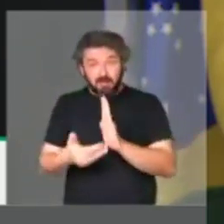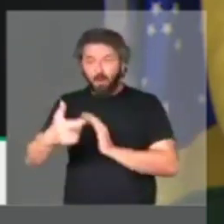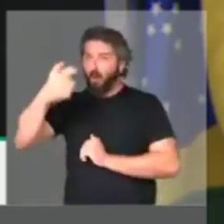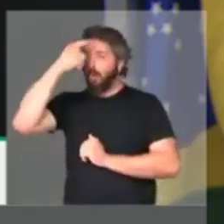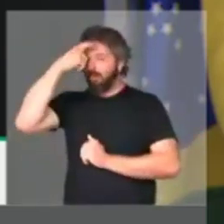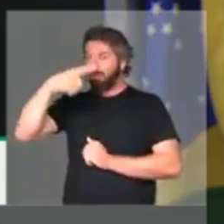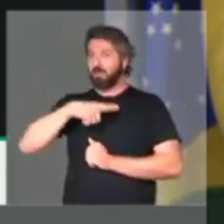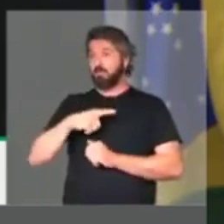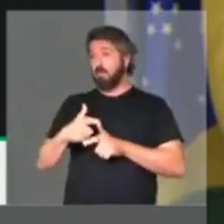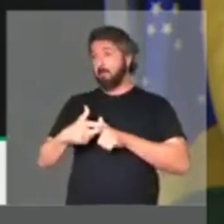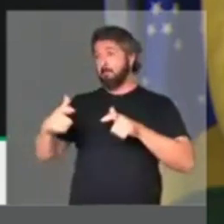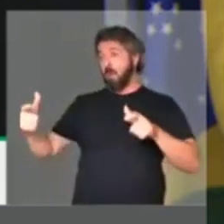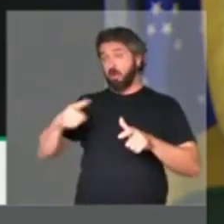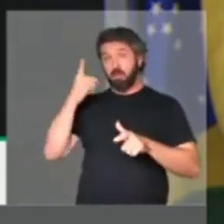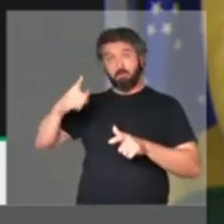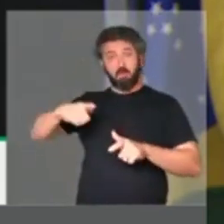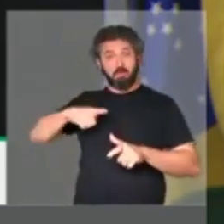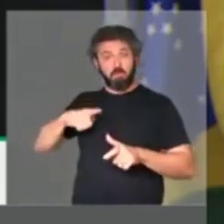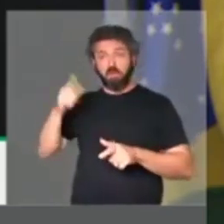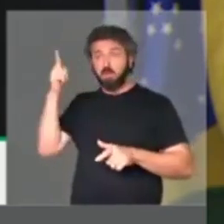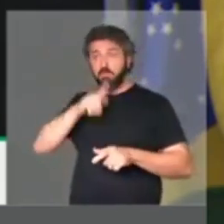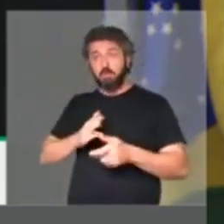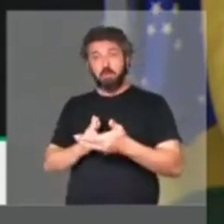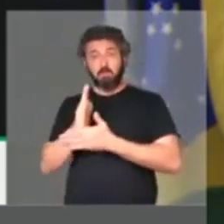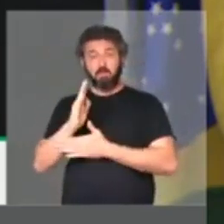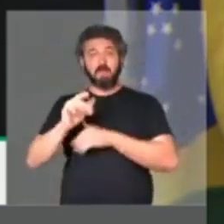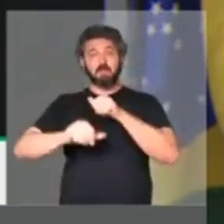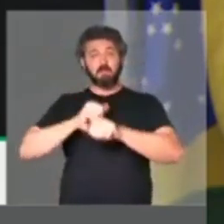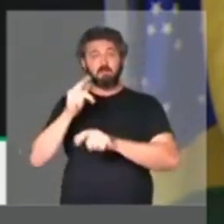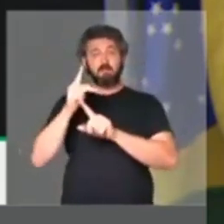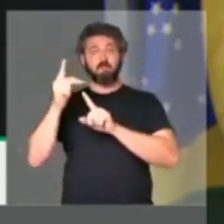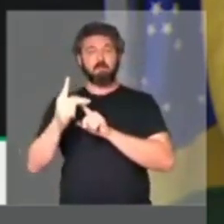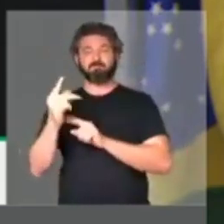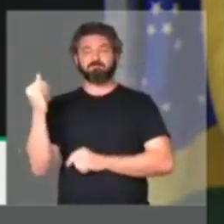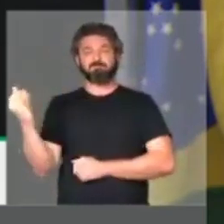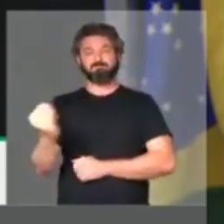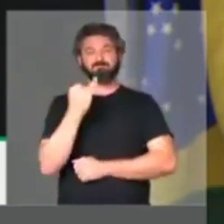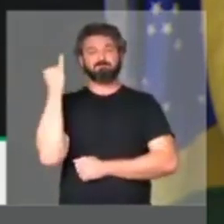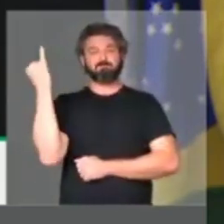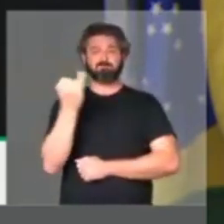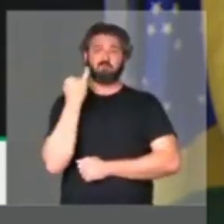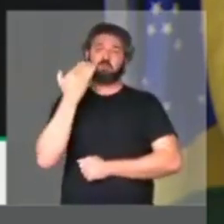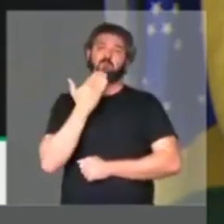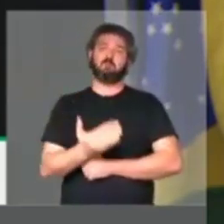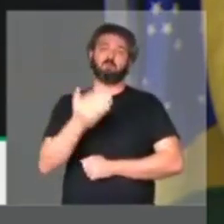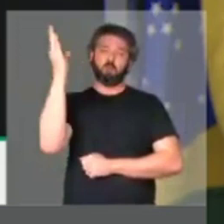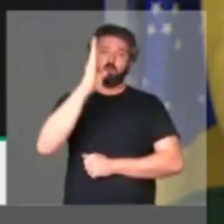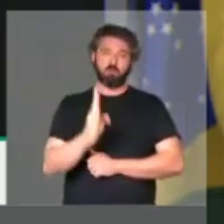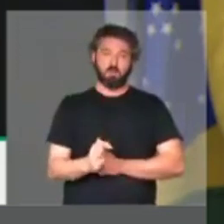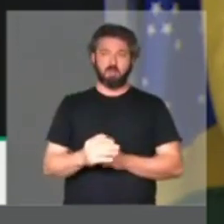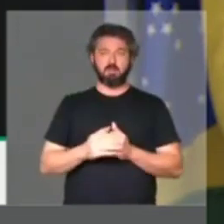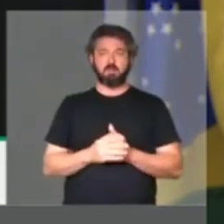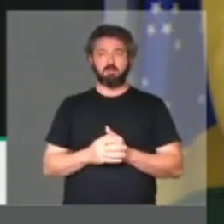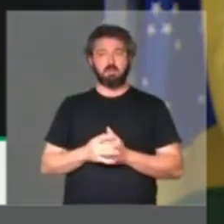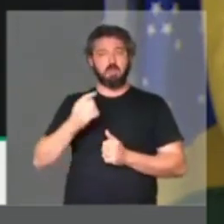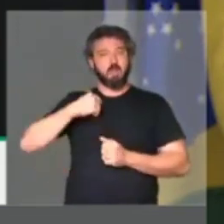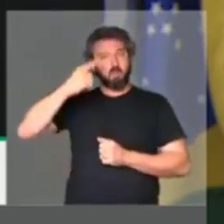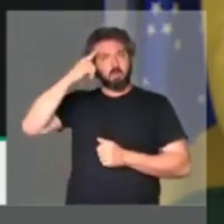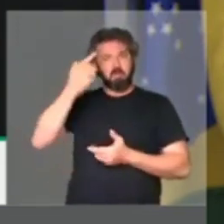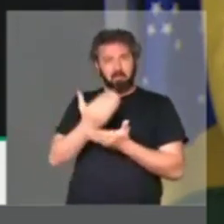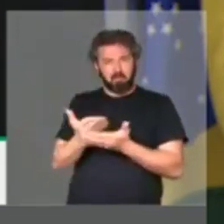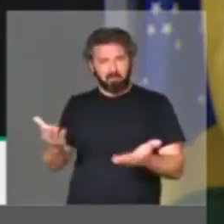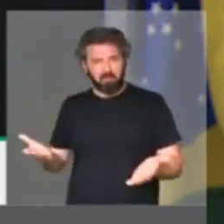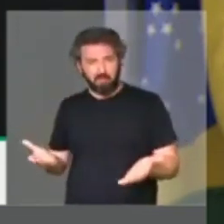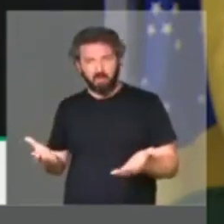consciência, tem a maioria necessária para aprovar essa reforma fundamental para o nosso país, não considero uma